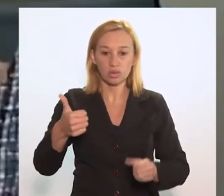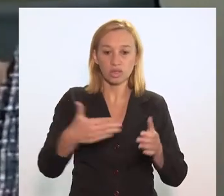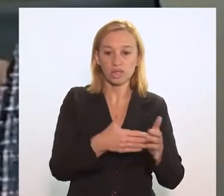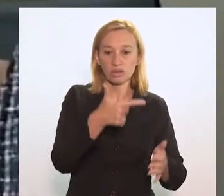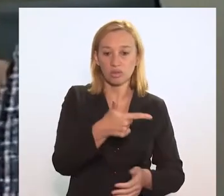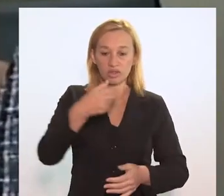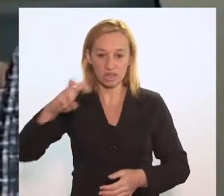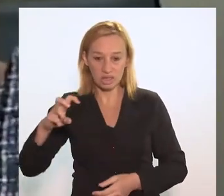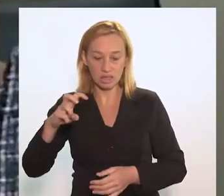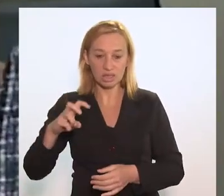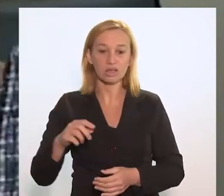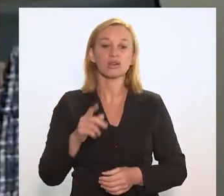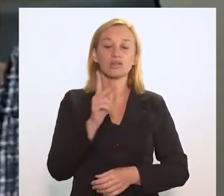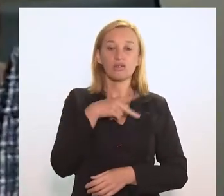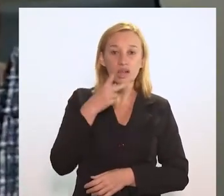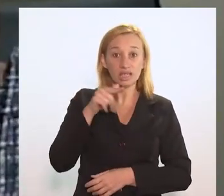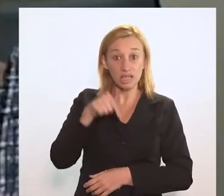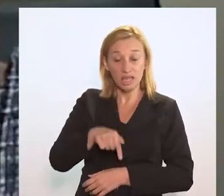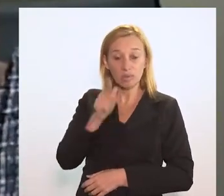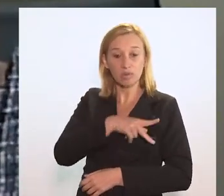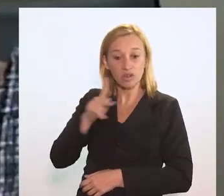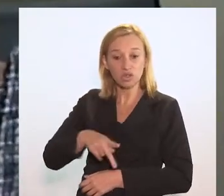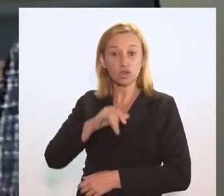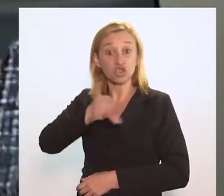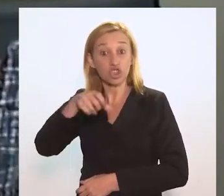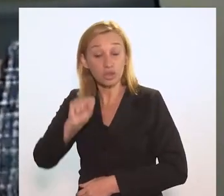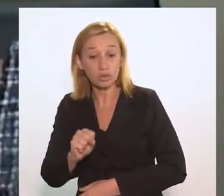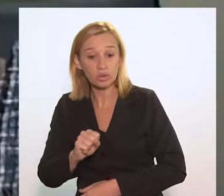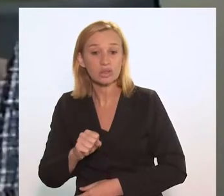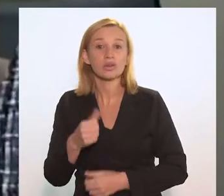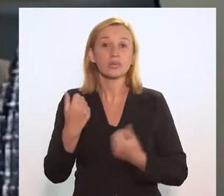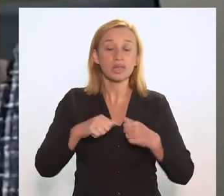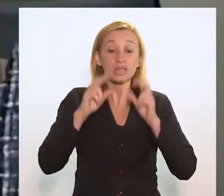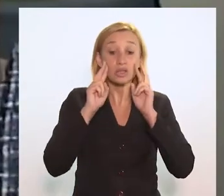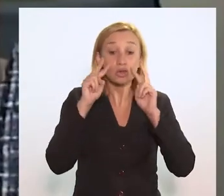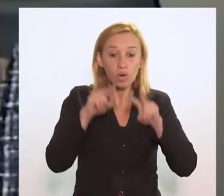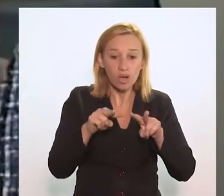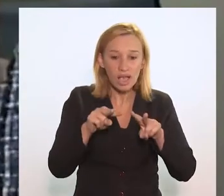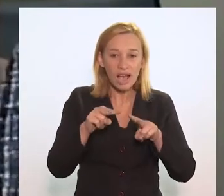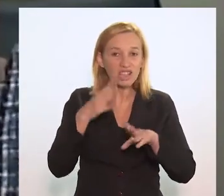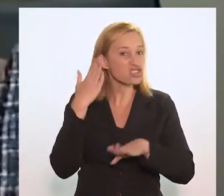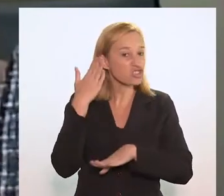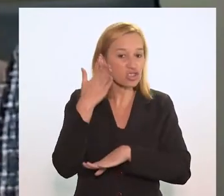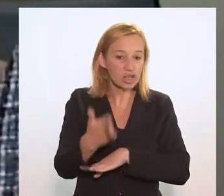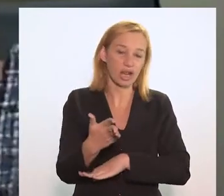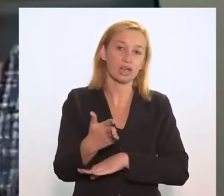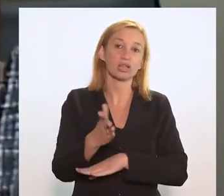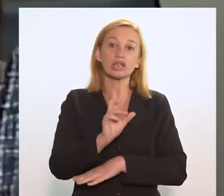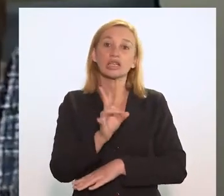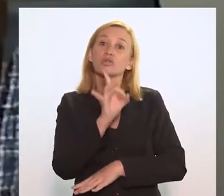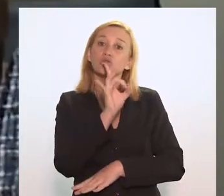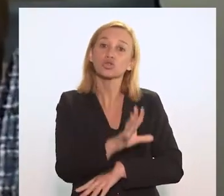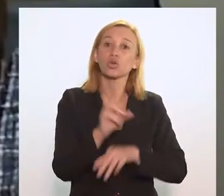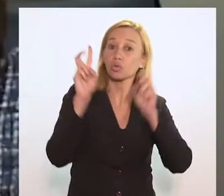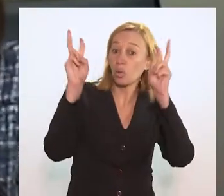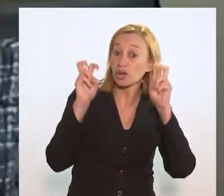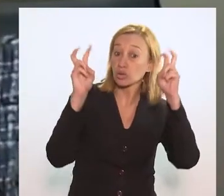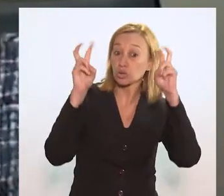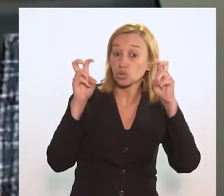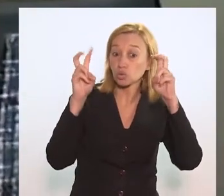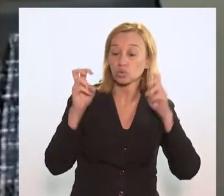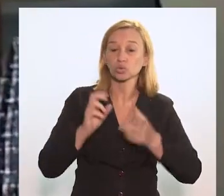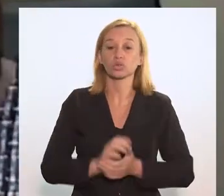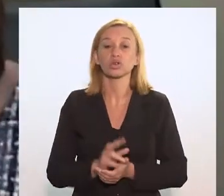que, como foi colocado aqui pelo professor Jesus, vai ter um olhar muito direcionado, não só na